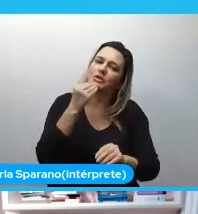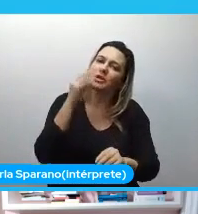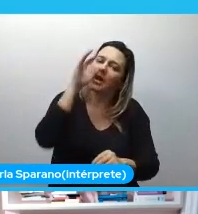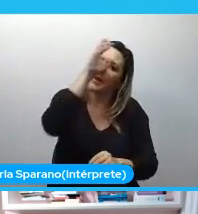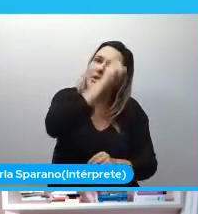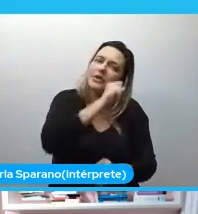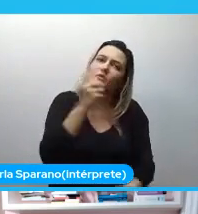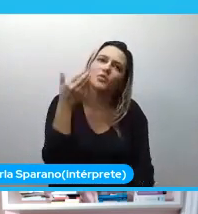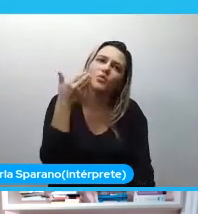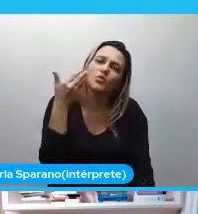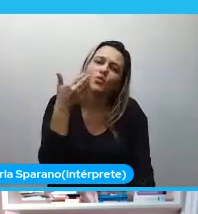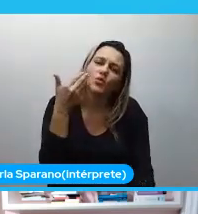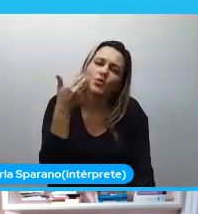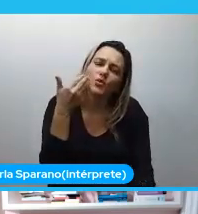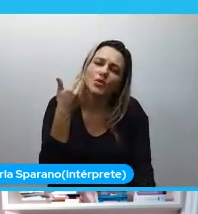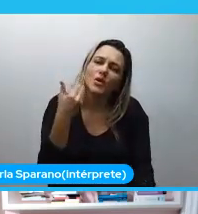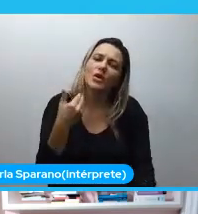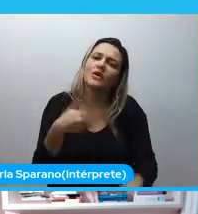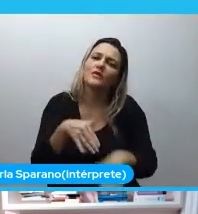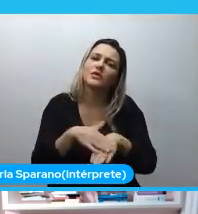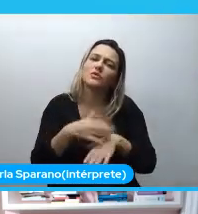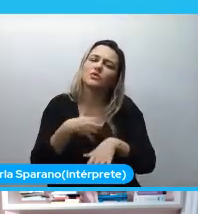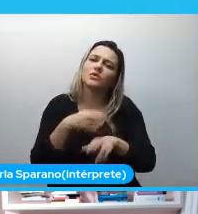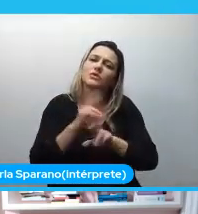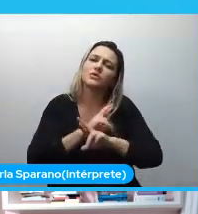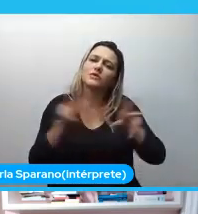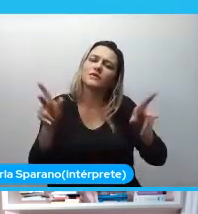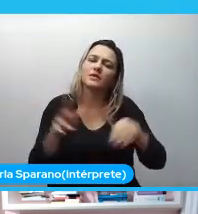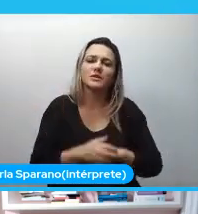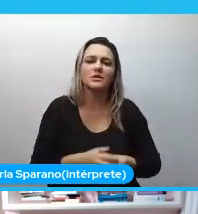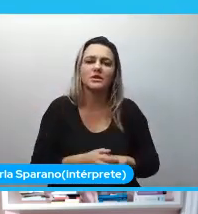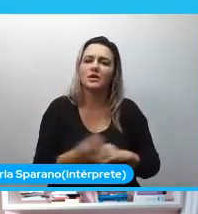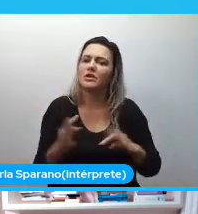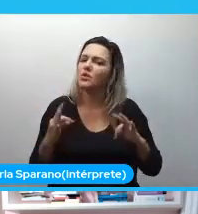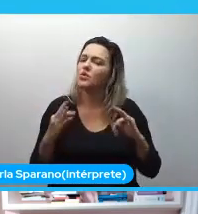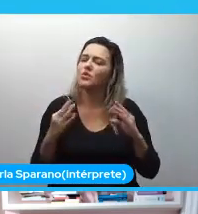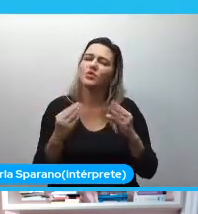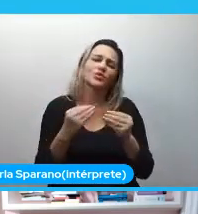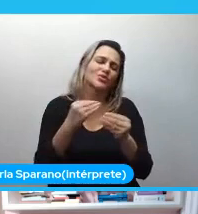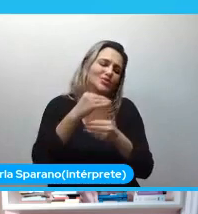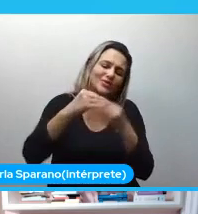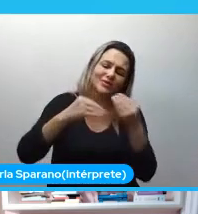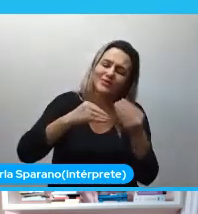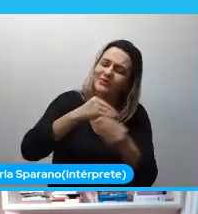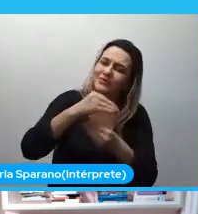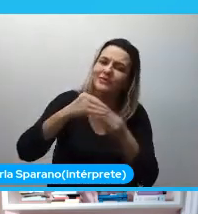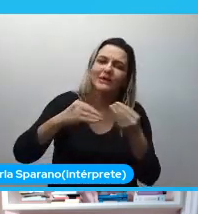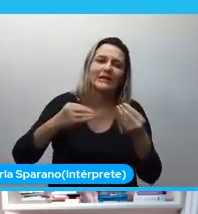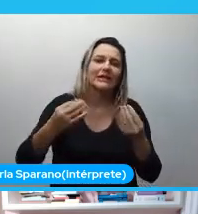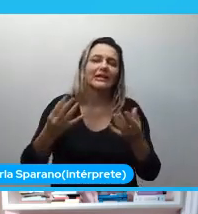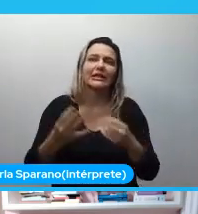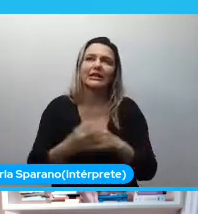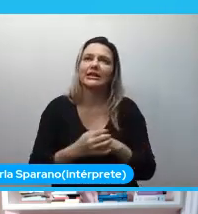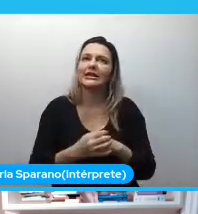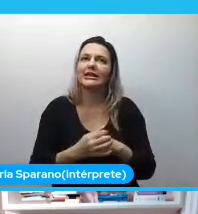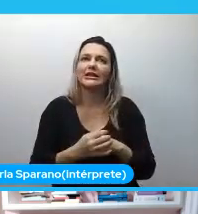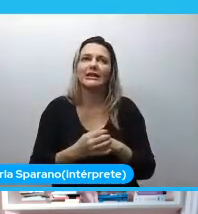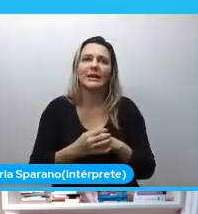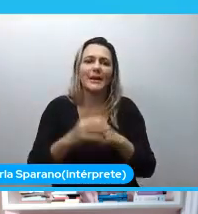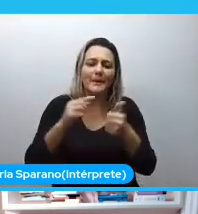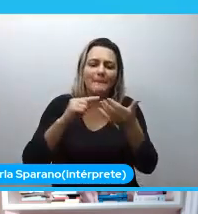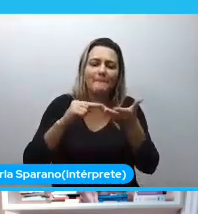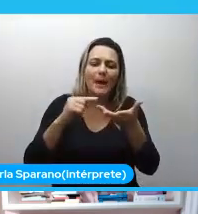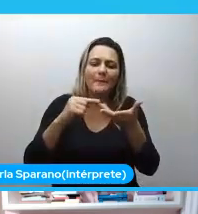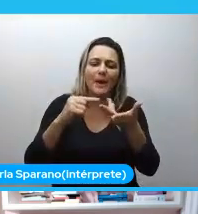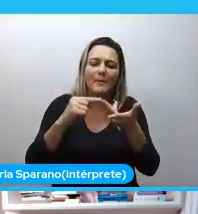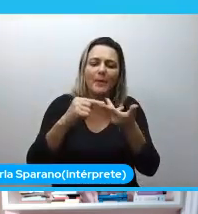e eu acho que tudo está muito envolvido assim tudo todos os pontos que a gente